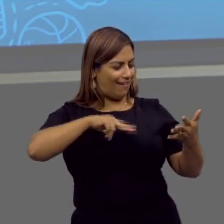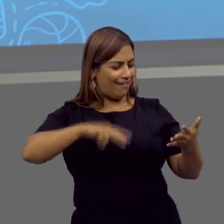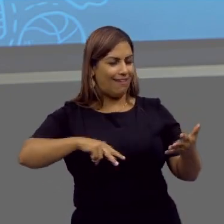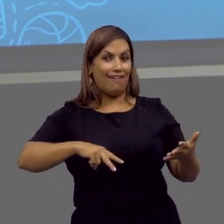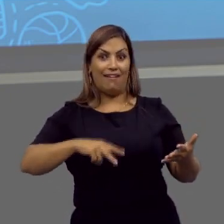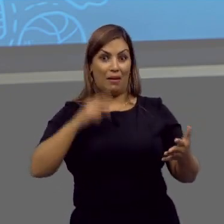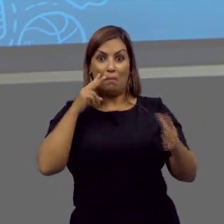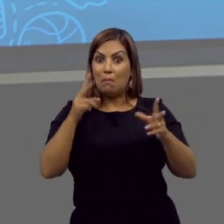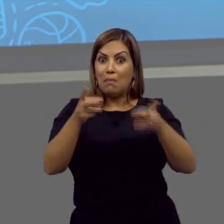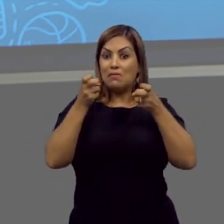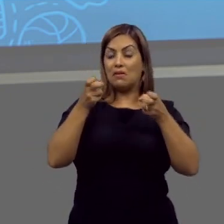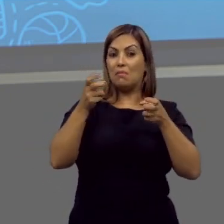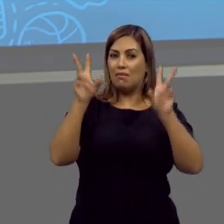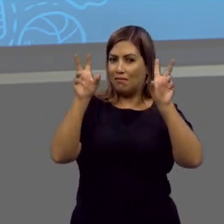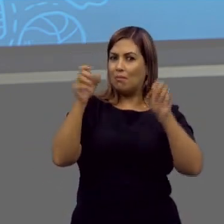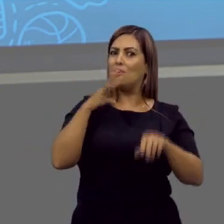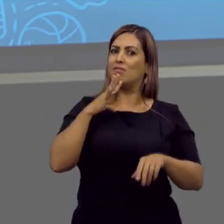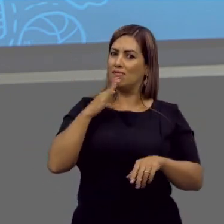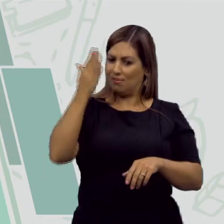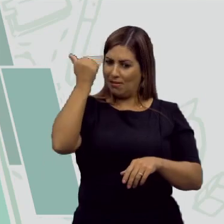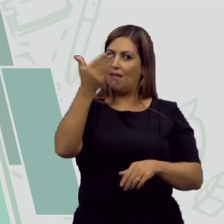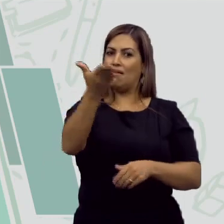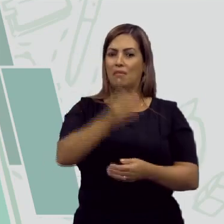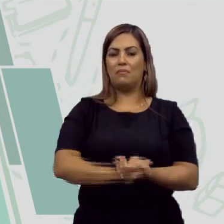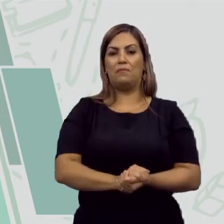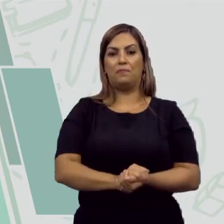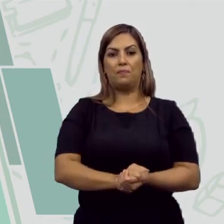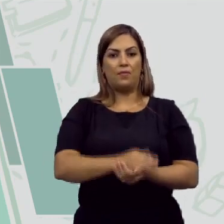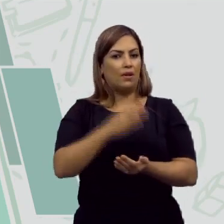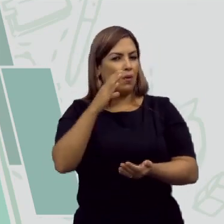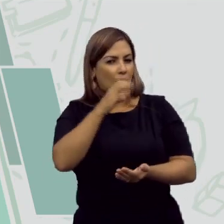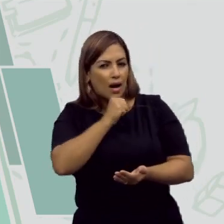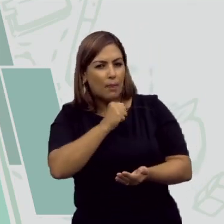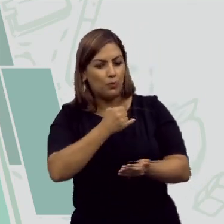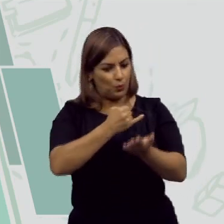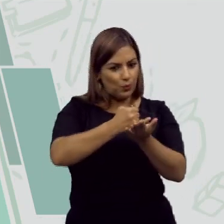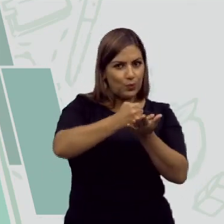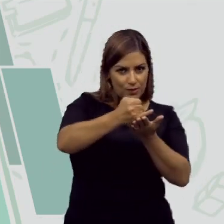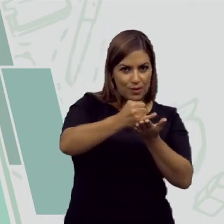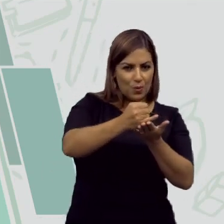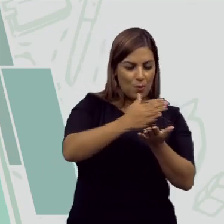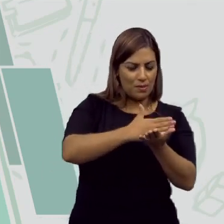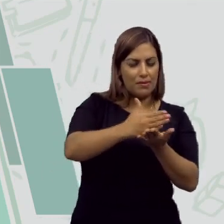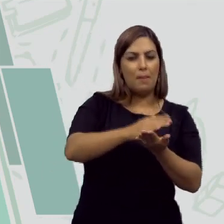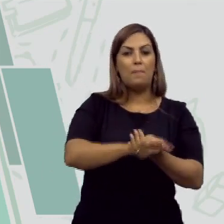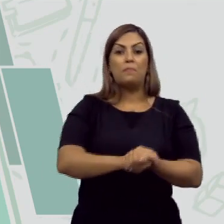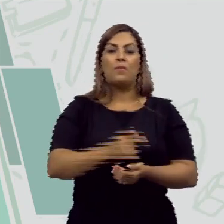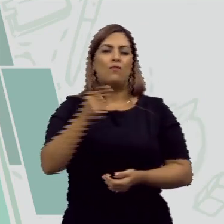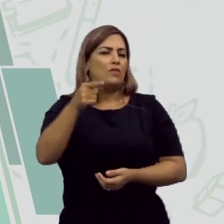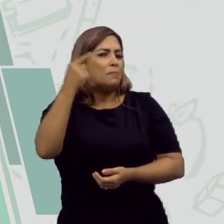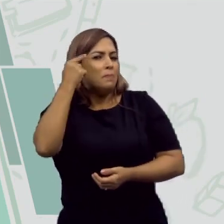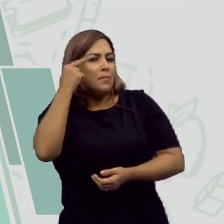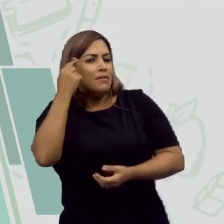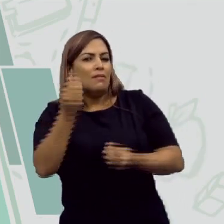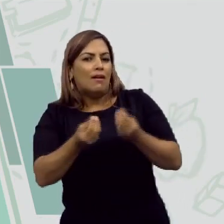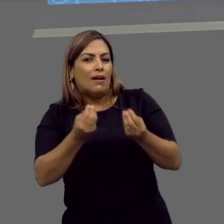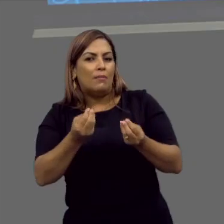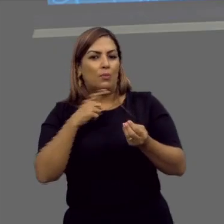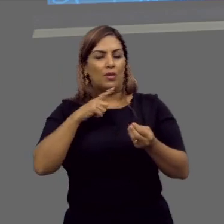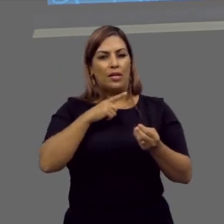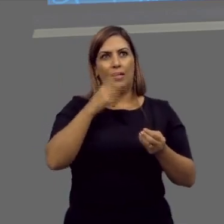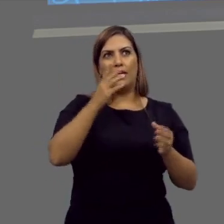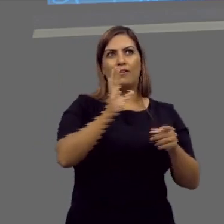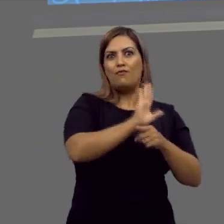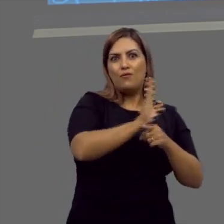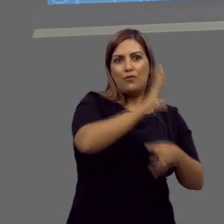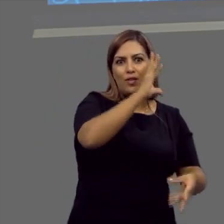bastante e notar que você conhece do assunto. Partindo já para o princípio, rapidamente, de introdução, eu gostaria que você pensasse que a introdução é